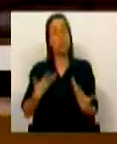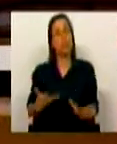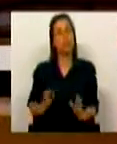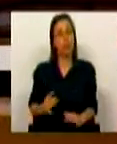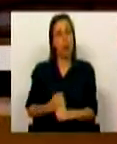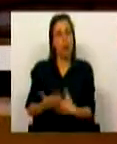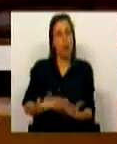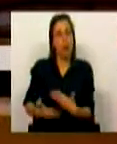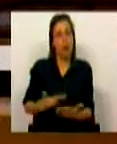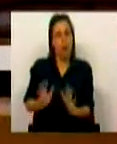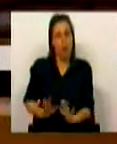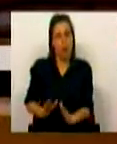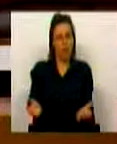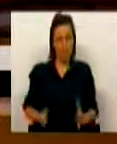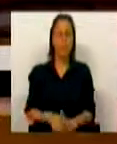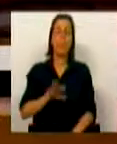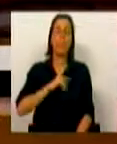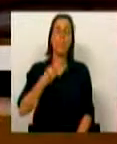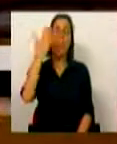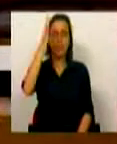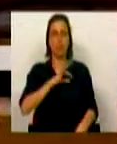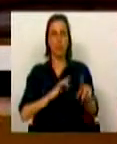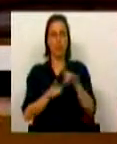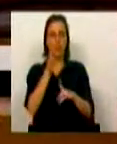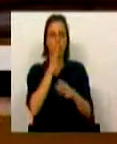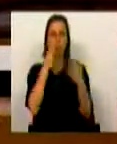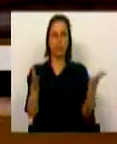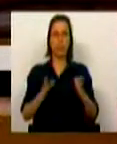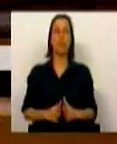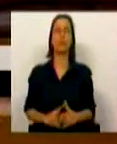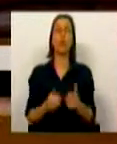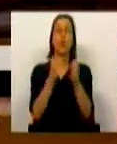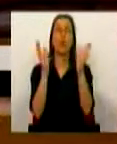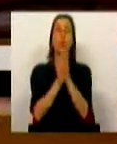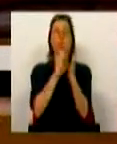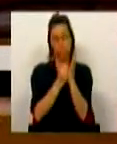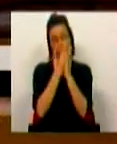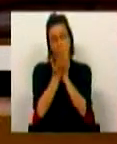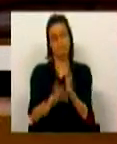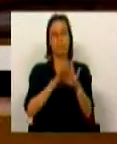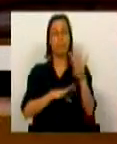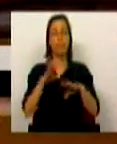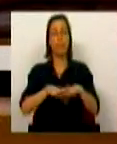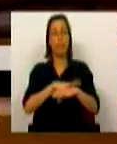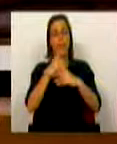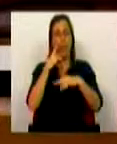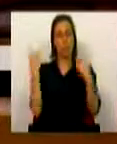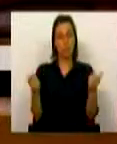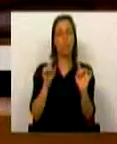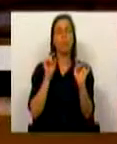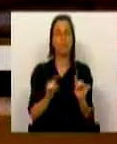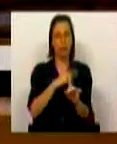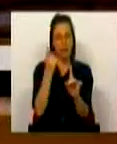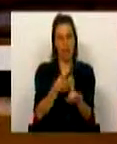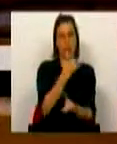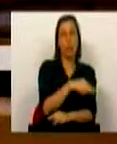em exercício de funções. Sr. Presidente, Sras. e Srs. Deputados, Todas as medidas tomadas para a administração pública representam em